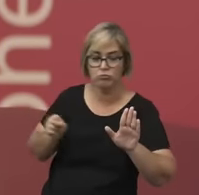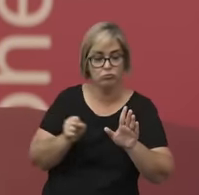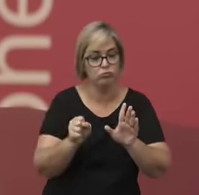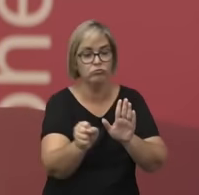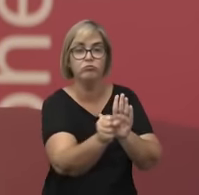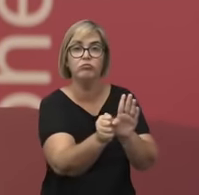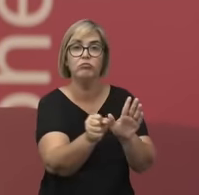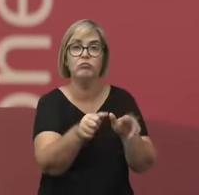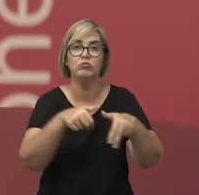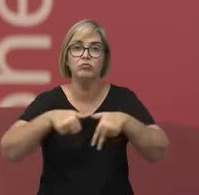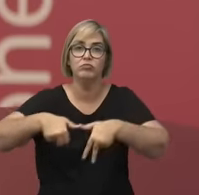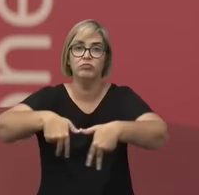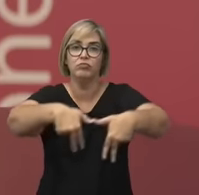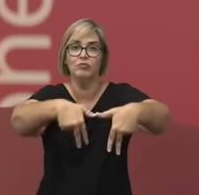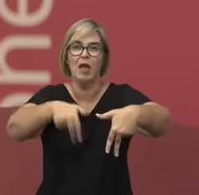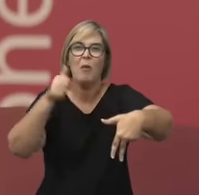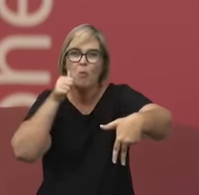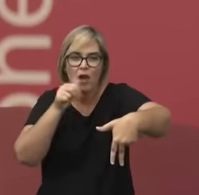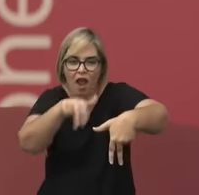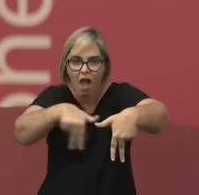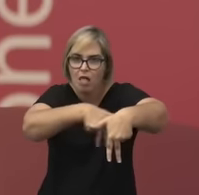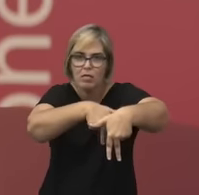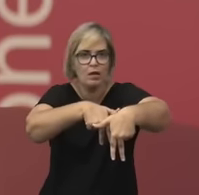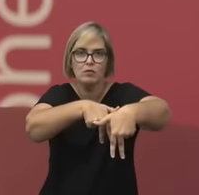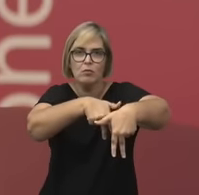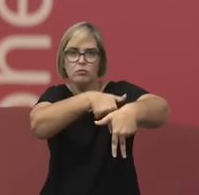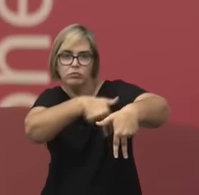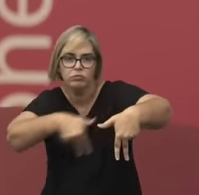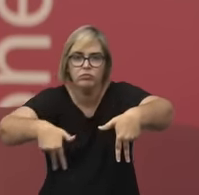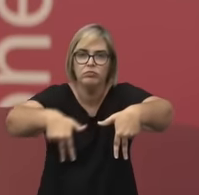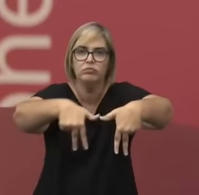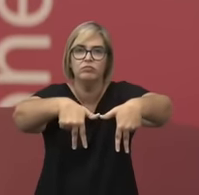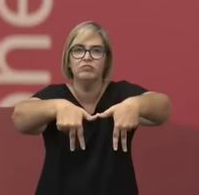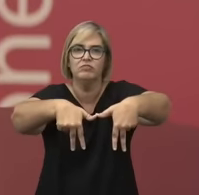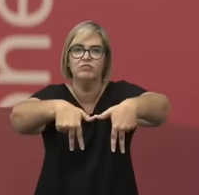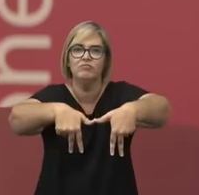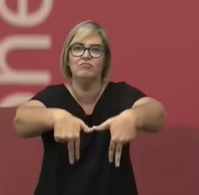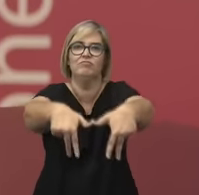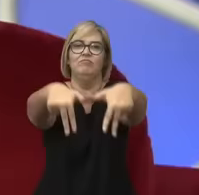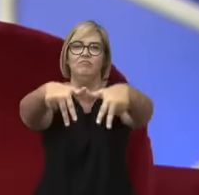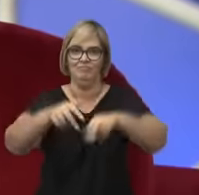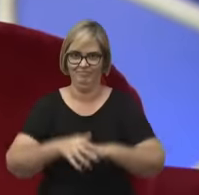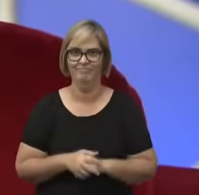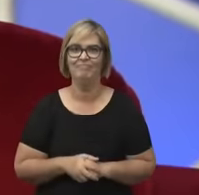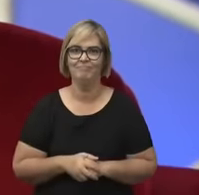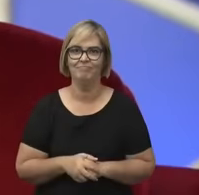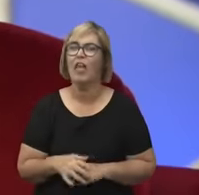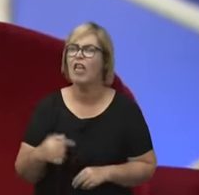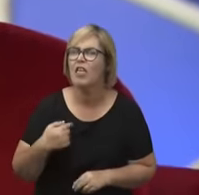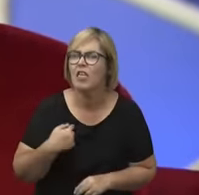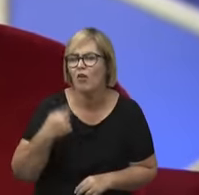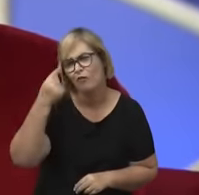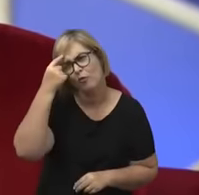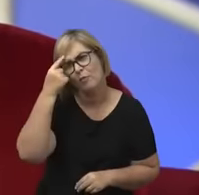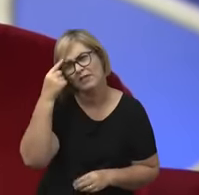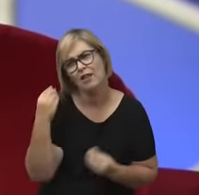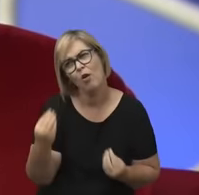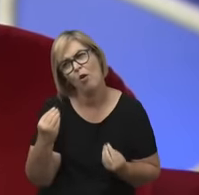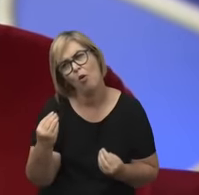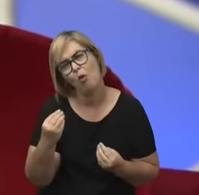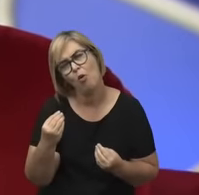E é interessante, né? Porque eu fico me perguntando como é esse caminhar ao lado, né?